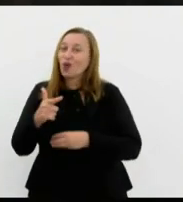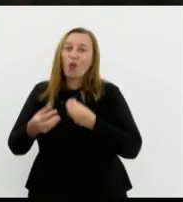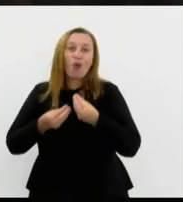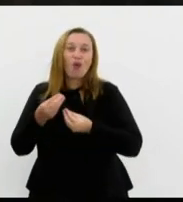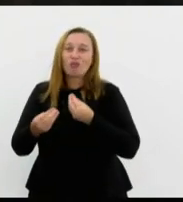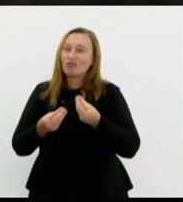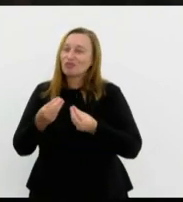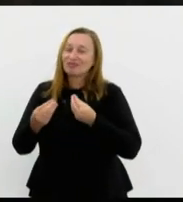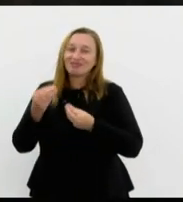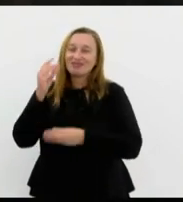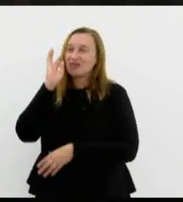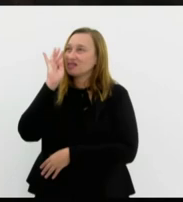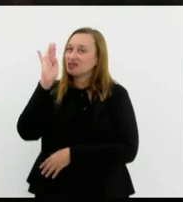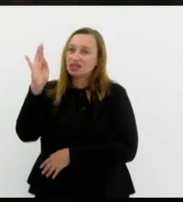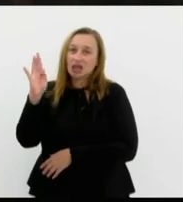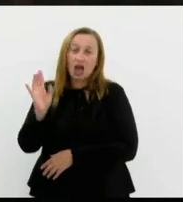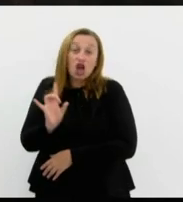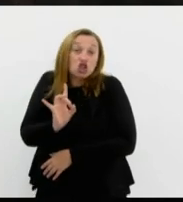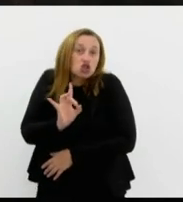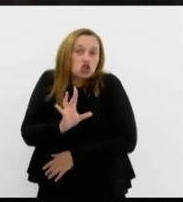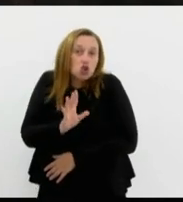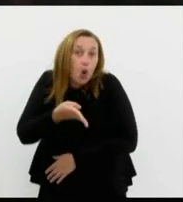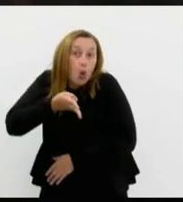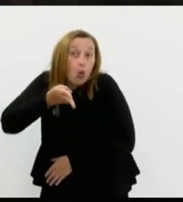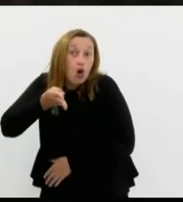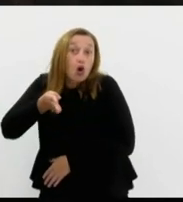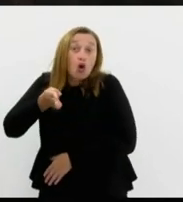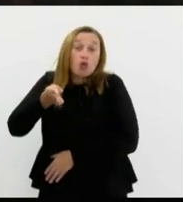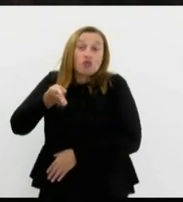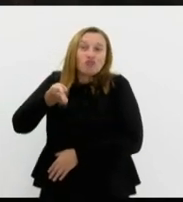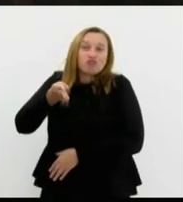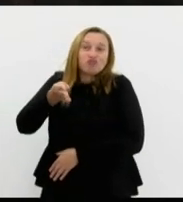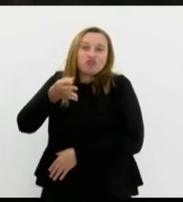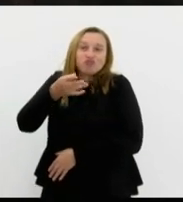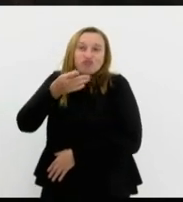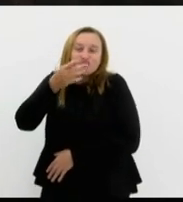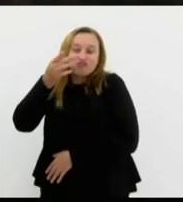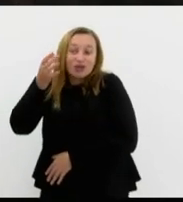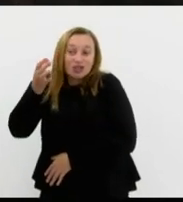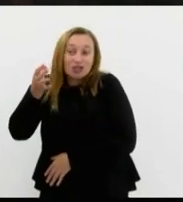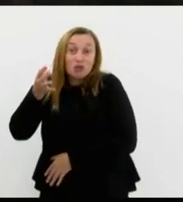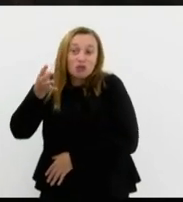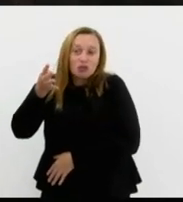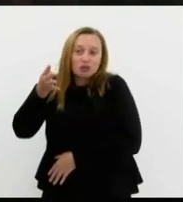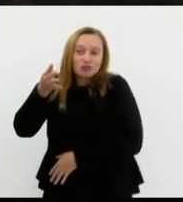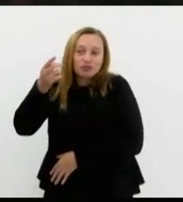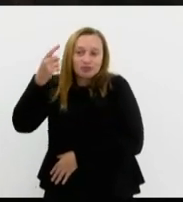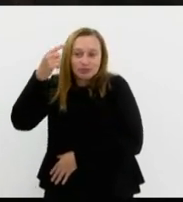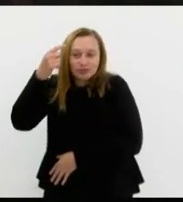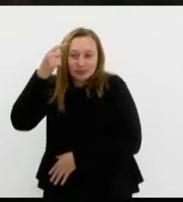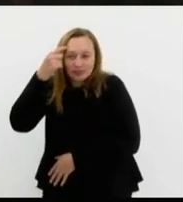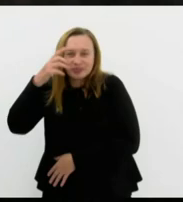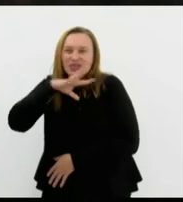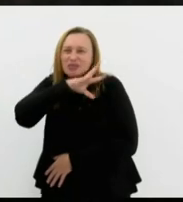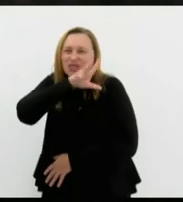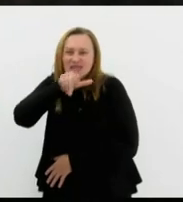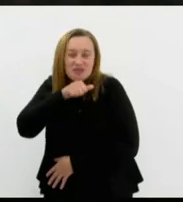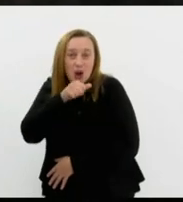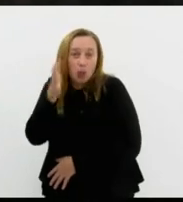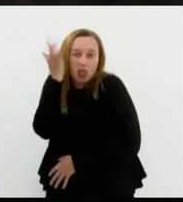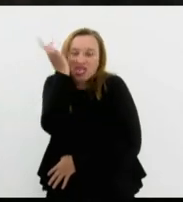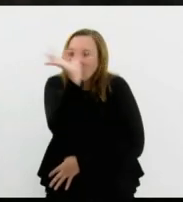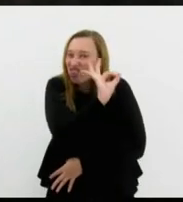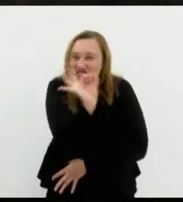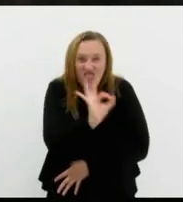só aquela cabeça baldia do Lula em que o lixo é colocado ali pelos Celso Amorins da